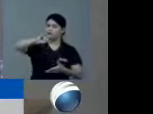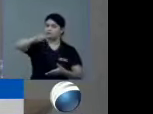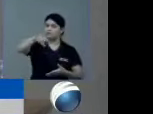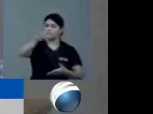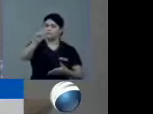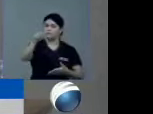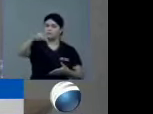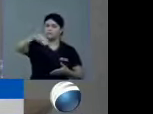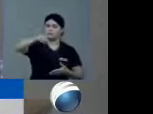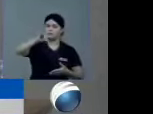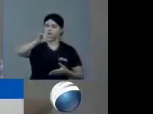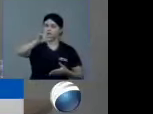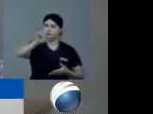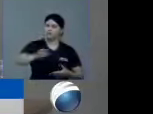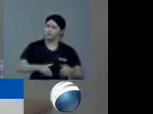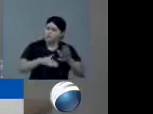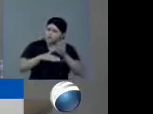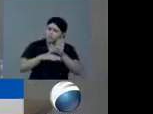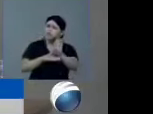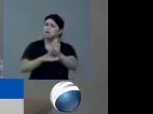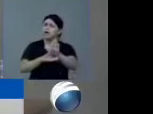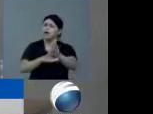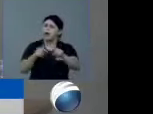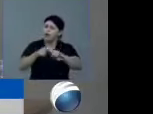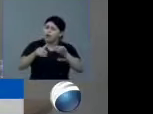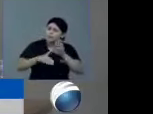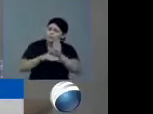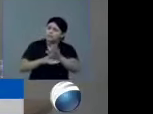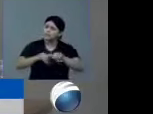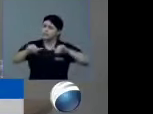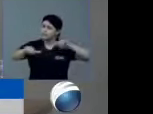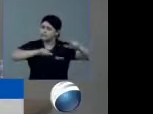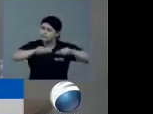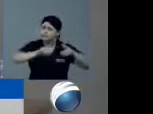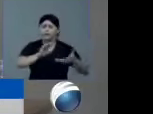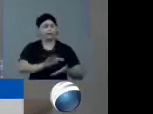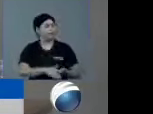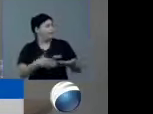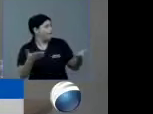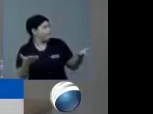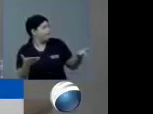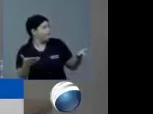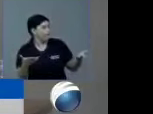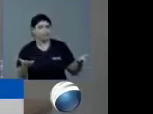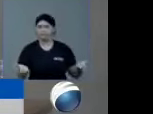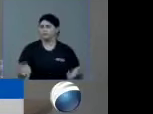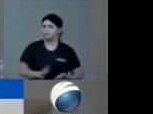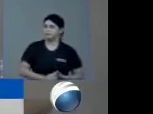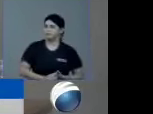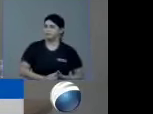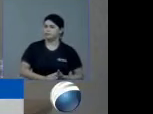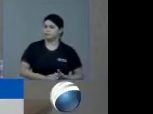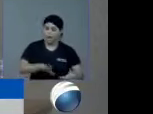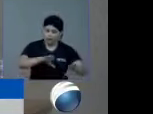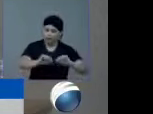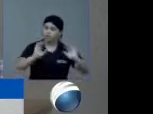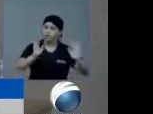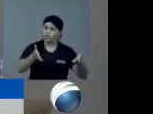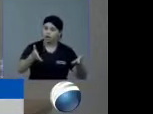vamos dar uma oportunidade a esse rapaz para trabalhar, médico, CRM da Bahia na mão vereadora,